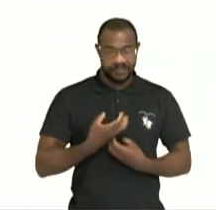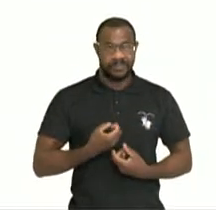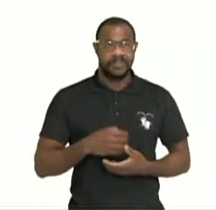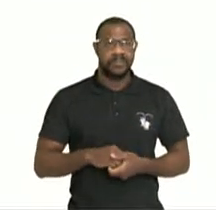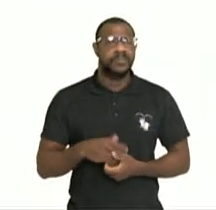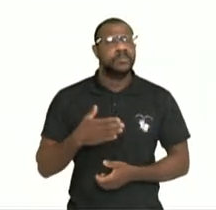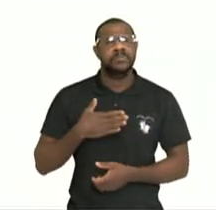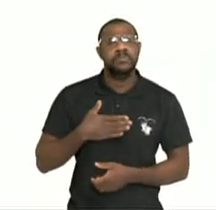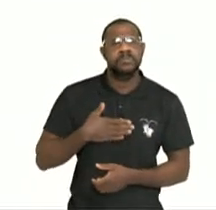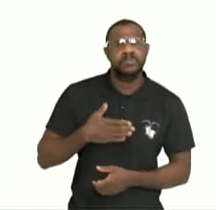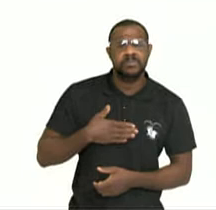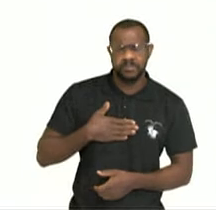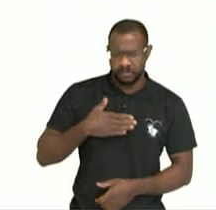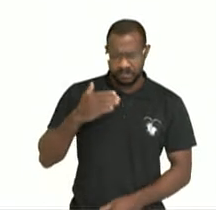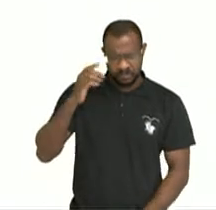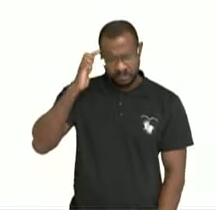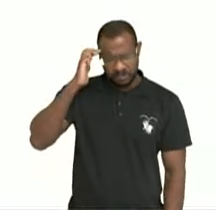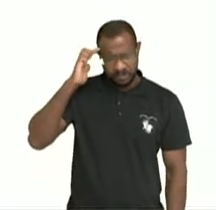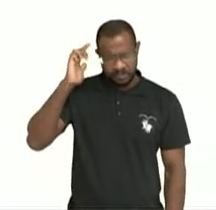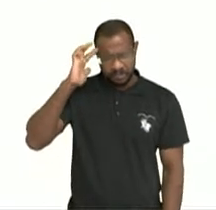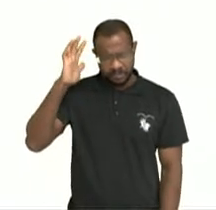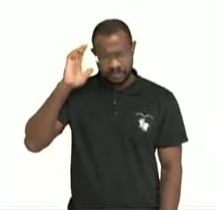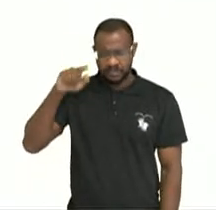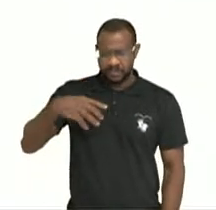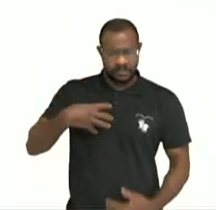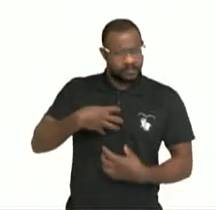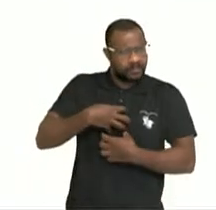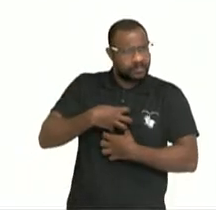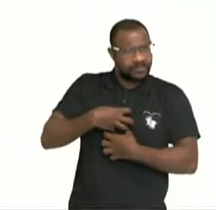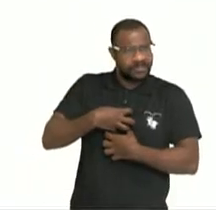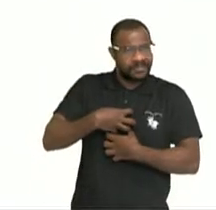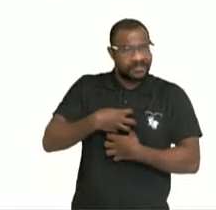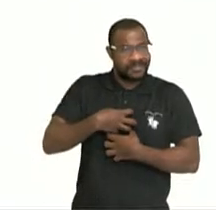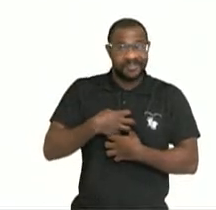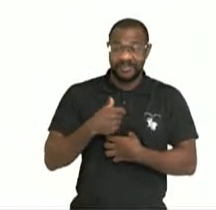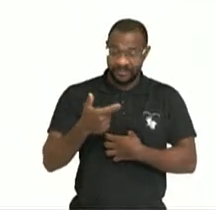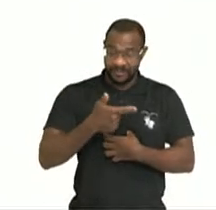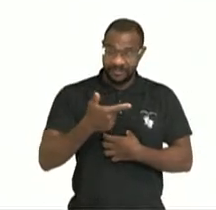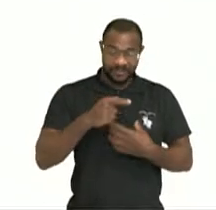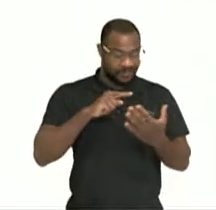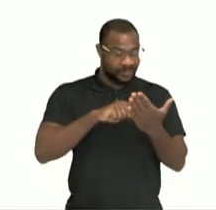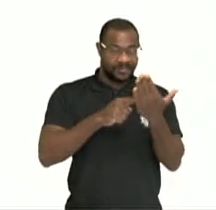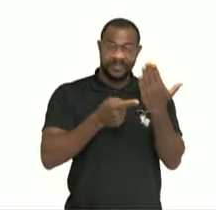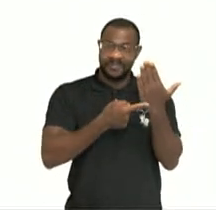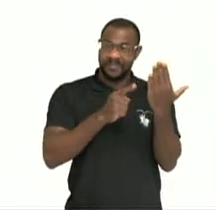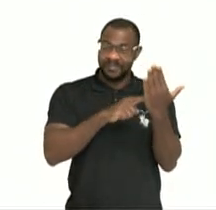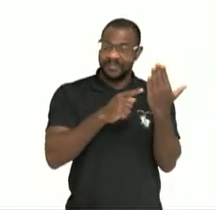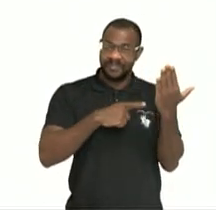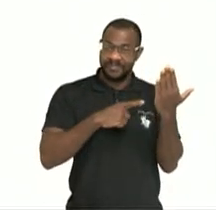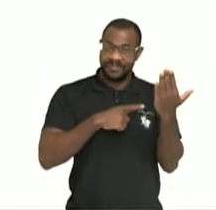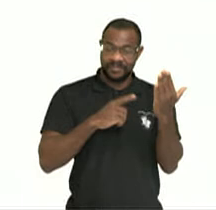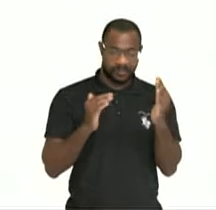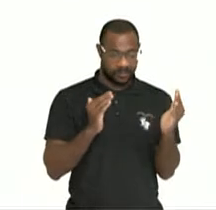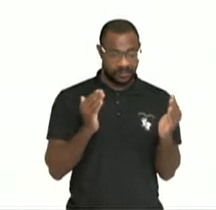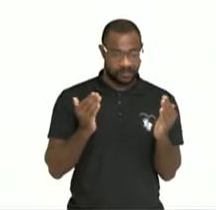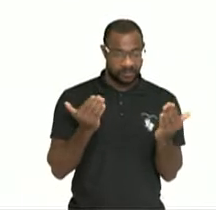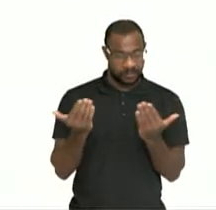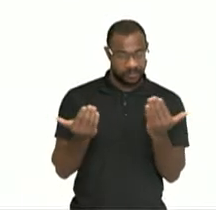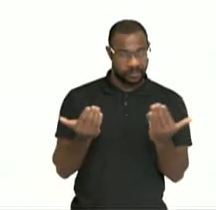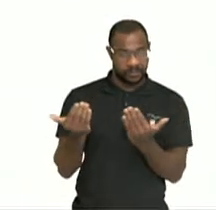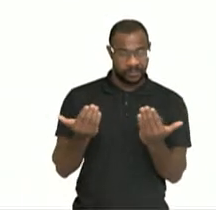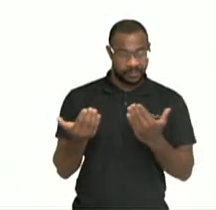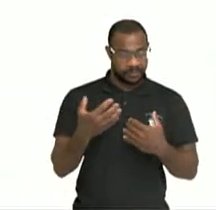pensamentos são todos sensações. Uma segunda metáfora, comparando o quê? Pensamentos às